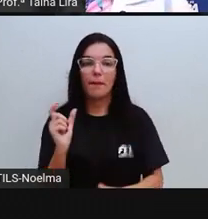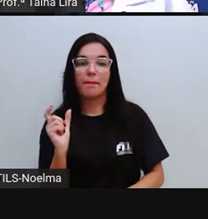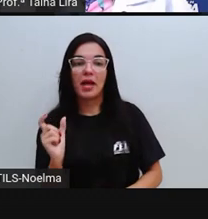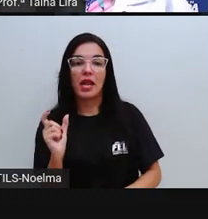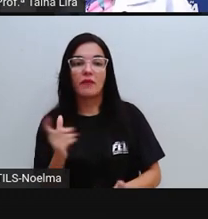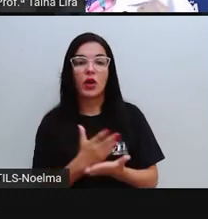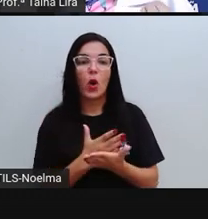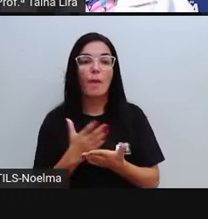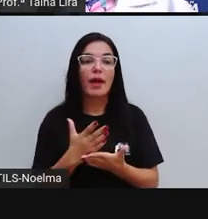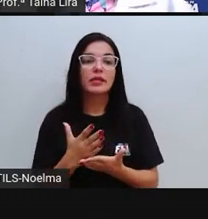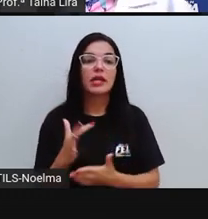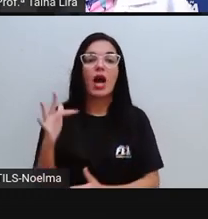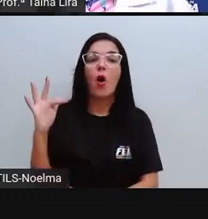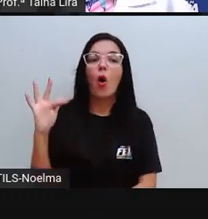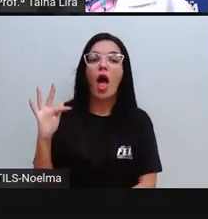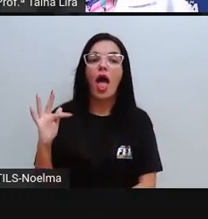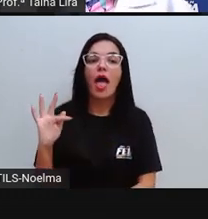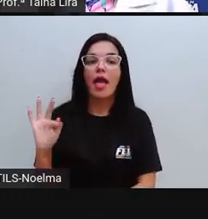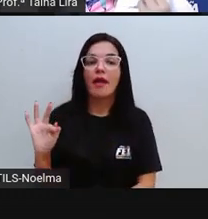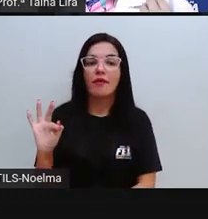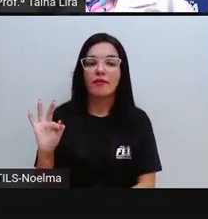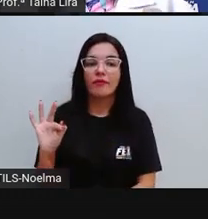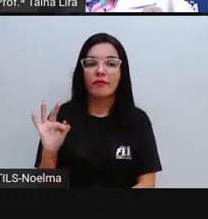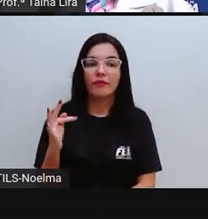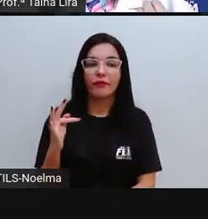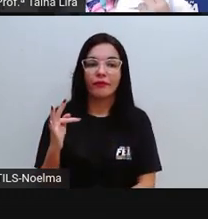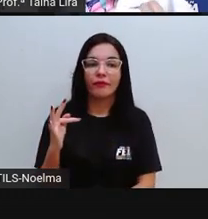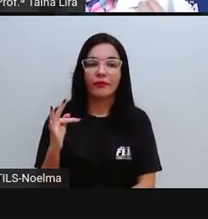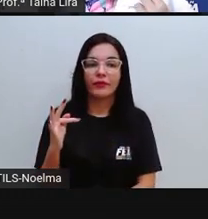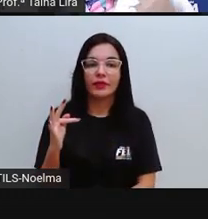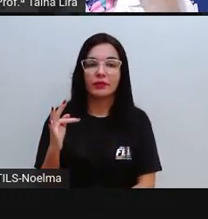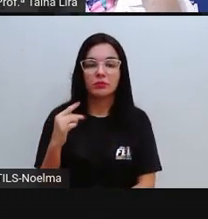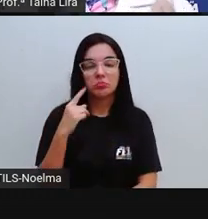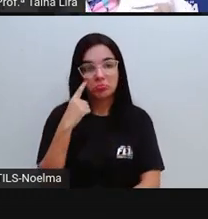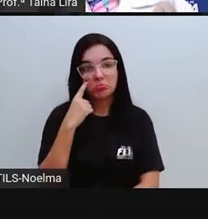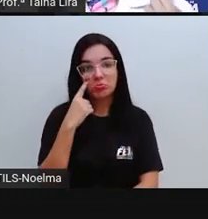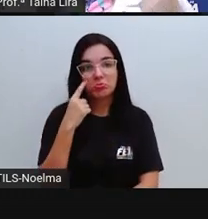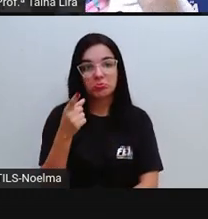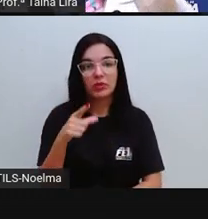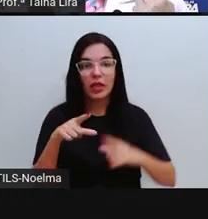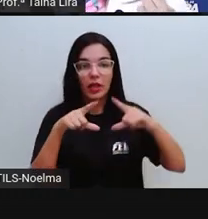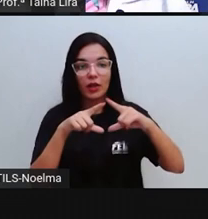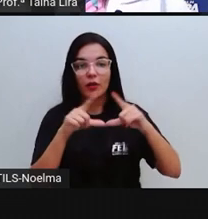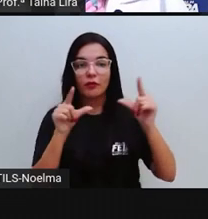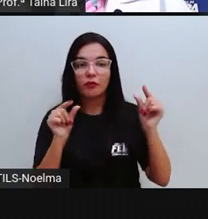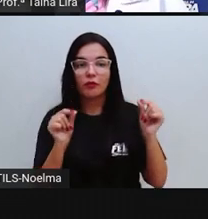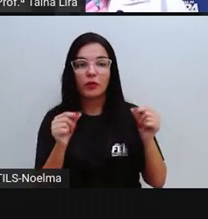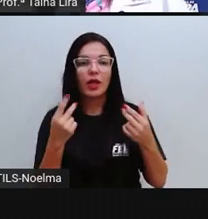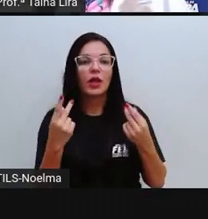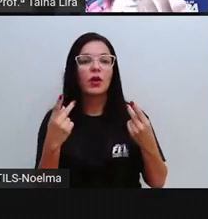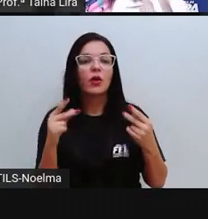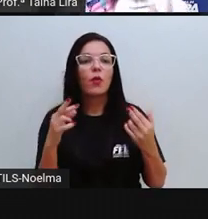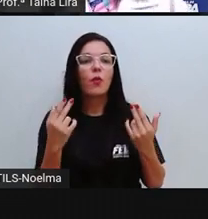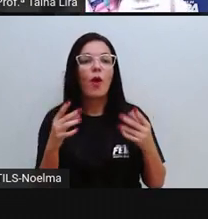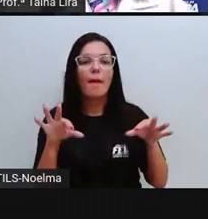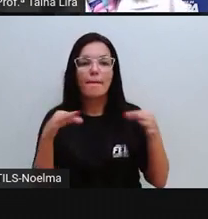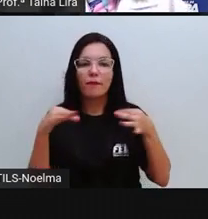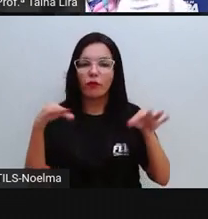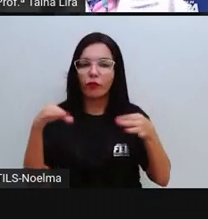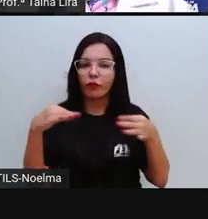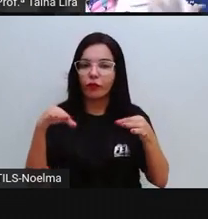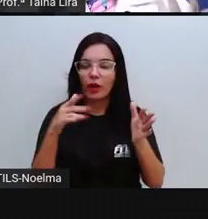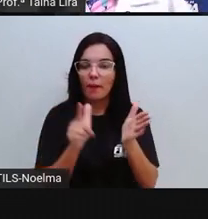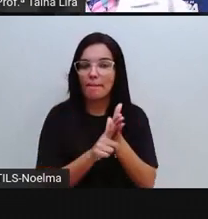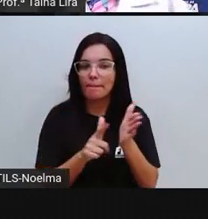palavras que começam com a letra F. Folha, lembra que ele fala, né? Numa folha qualquer,